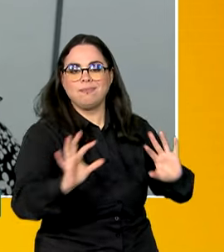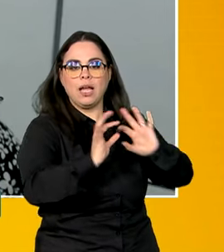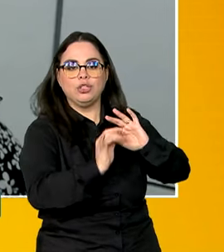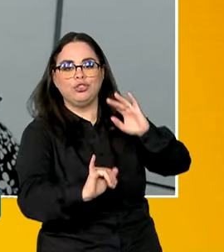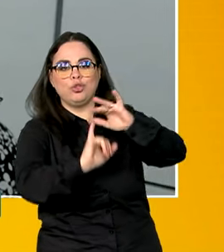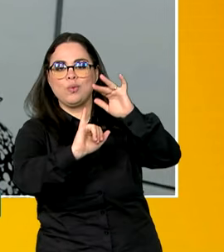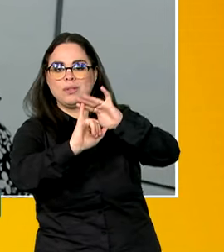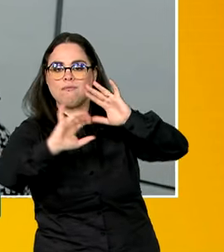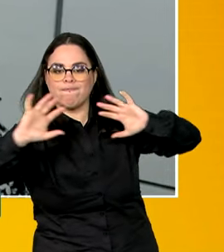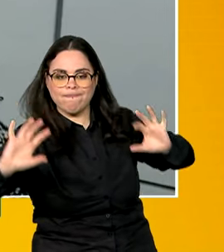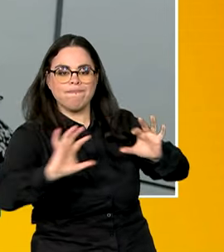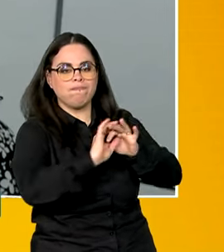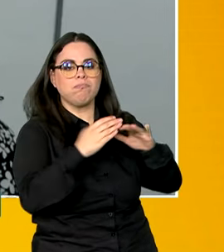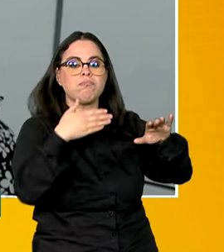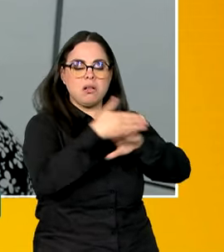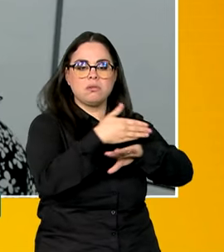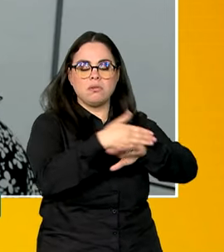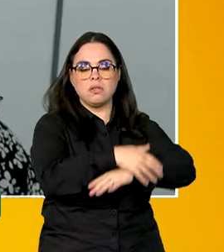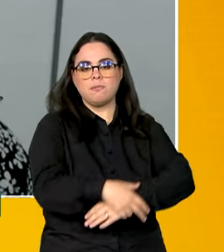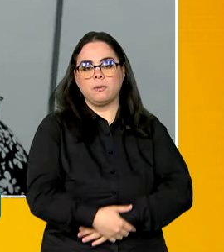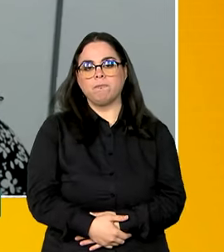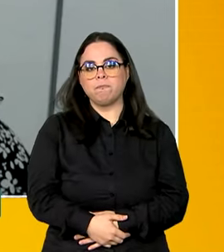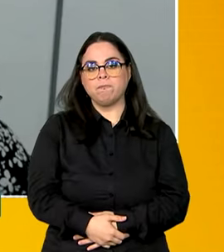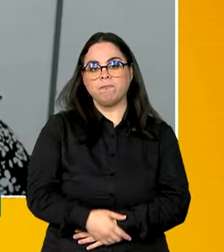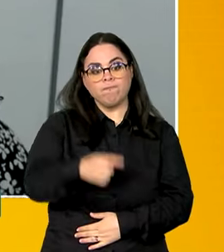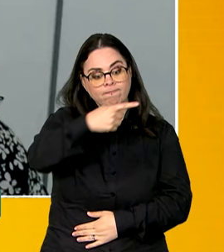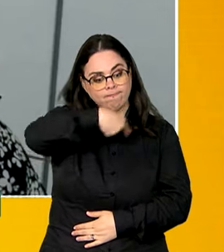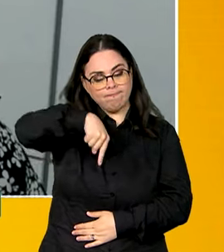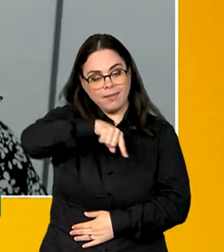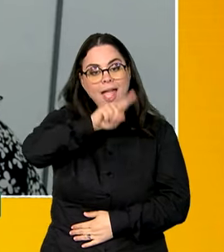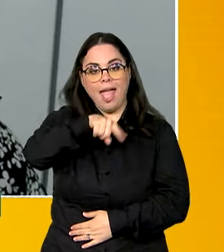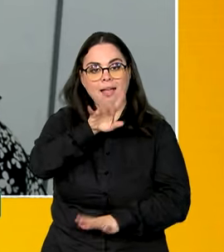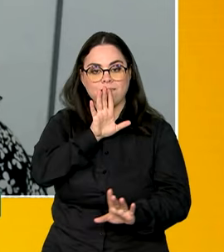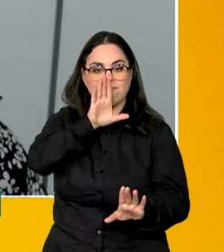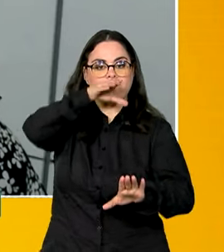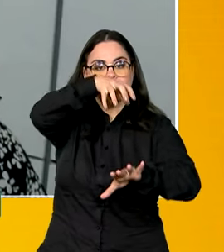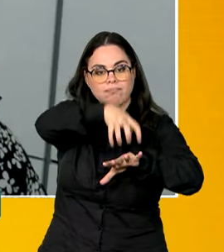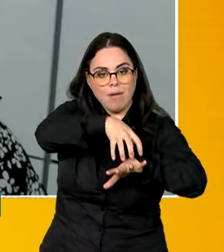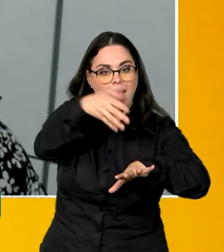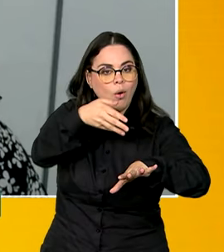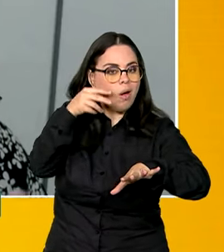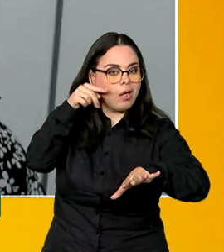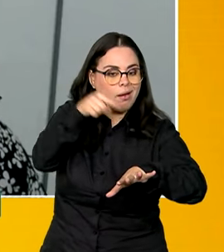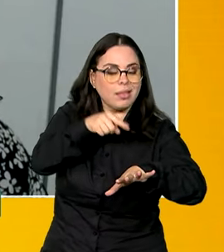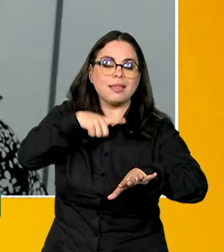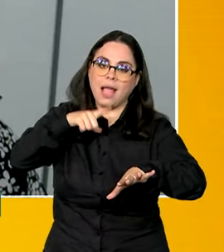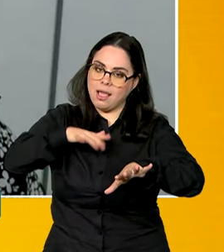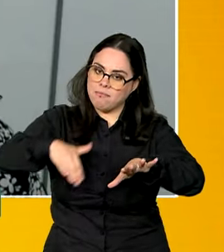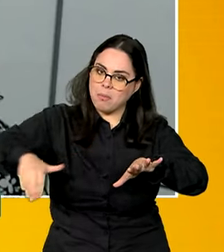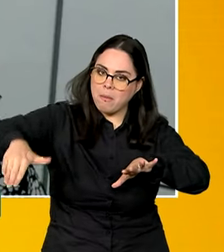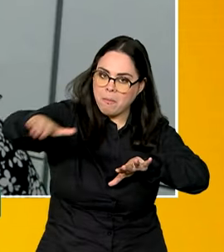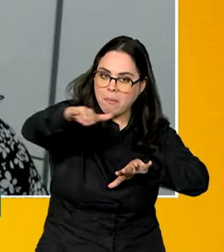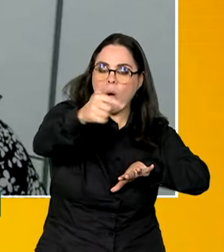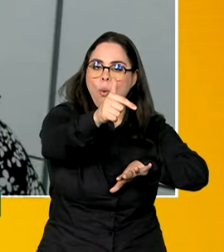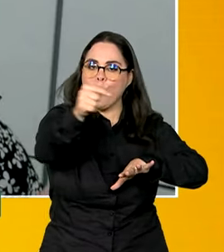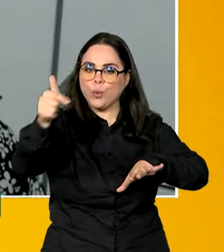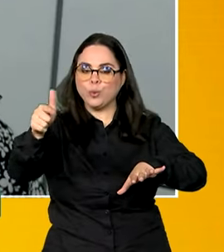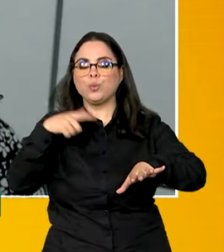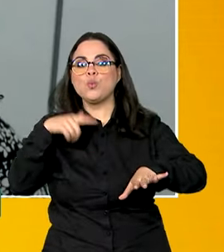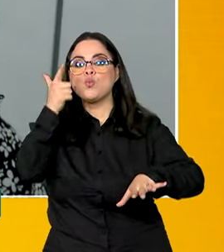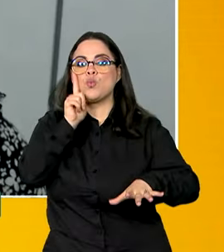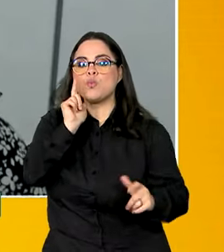publicando, né? Então, é esse o nosso cenário, né? E que a gente consegue